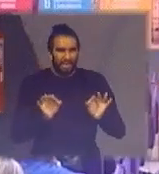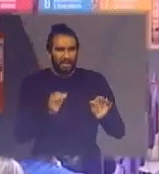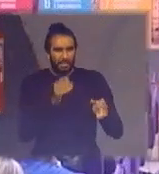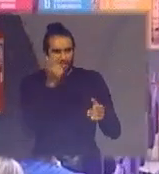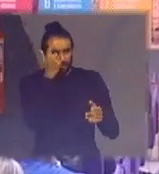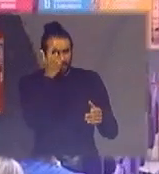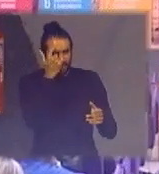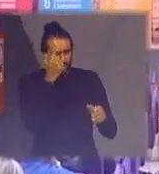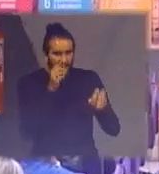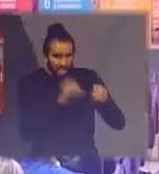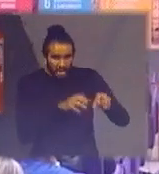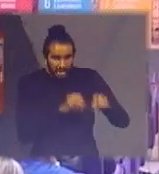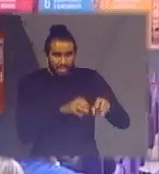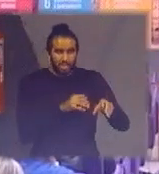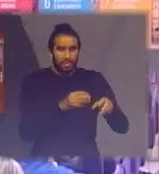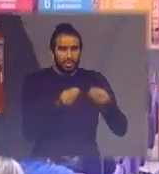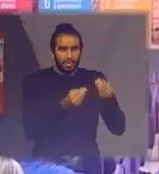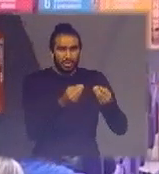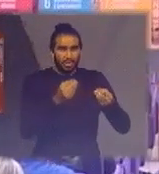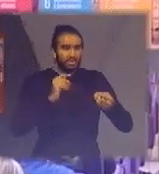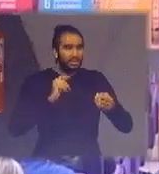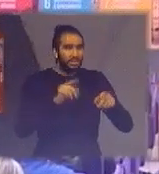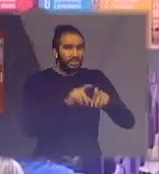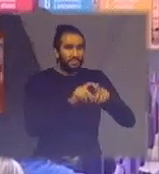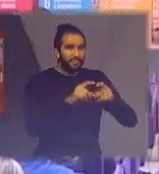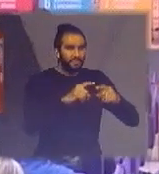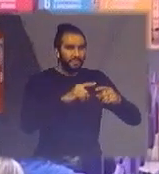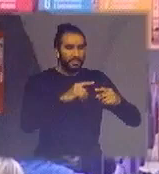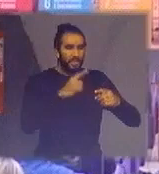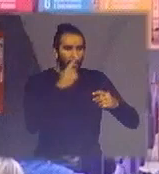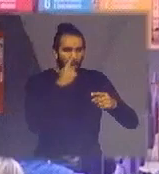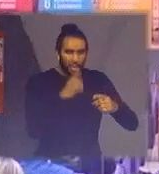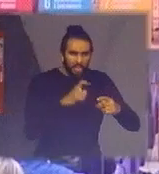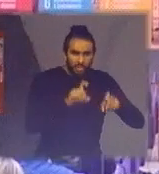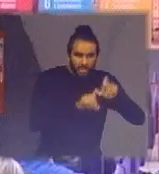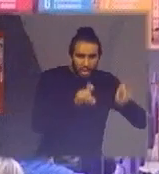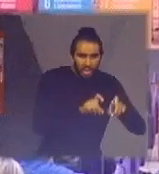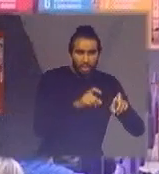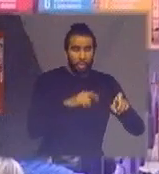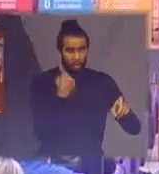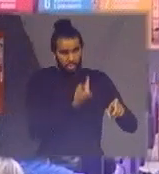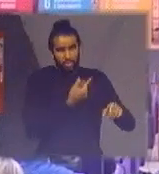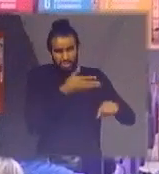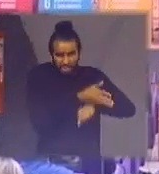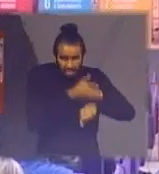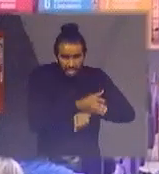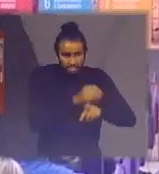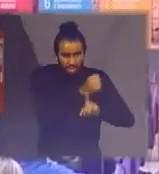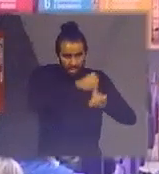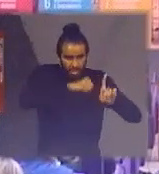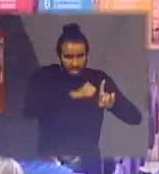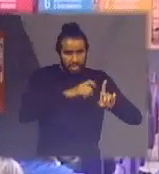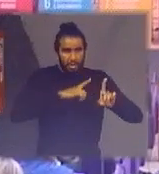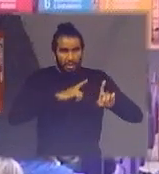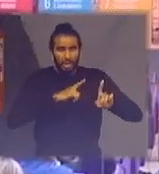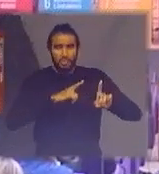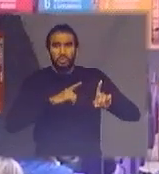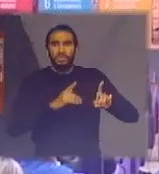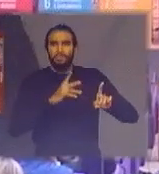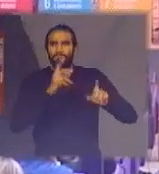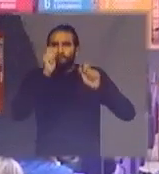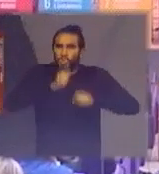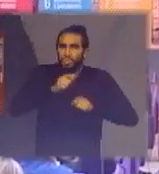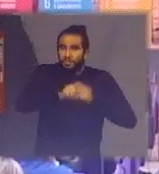com educação então educação ambiental hoje em dia a gente tem que pedir que nós mobilizadores nós que somos parte da sociedade e que temos algum poder de